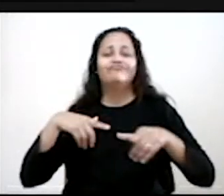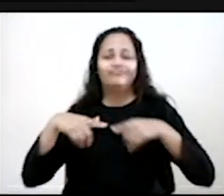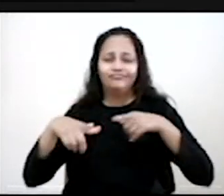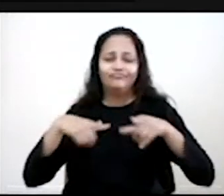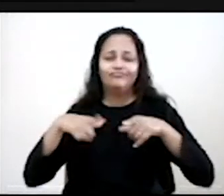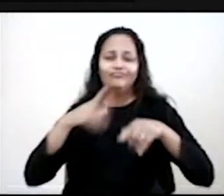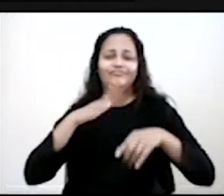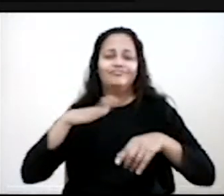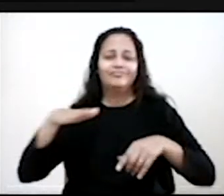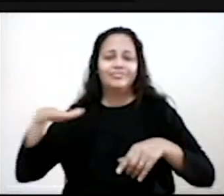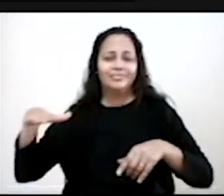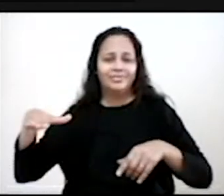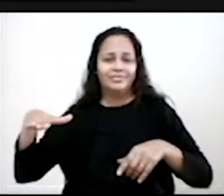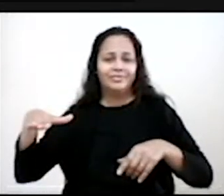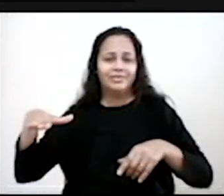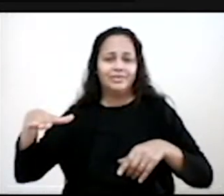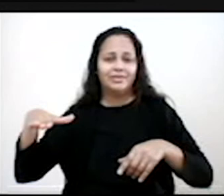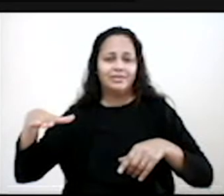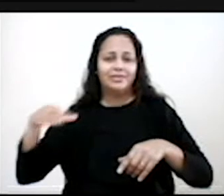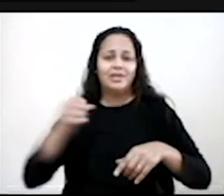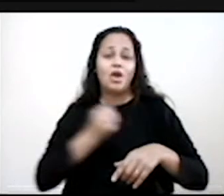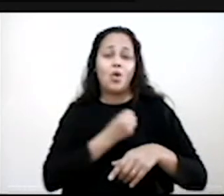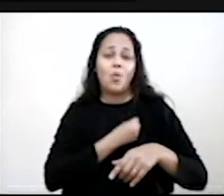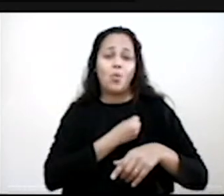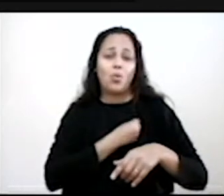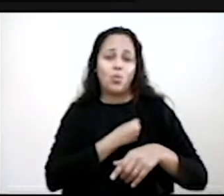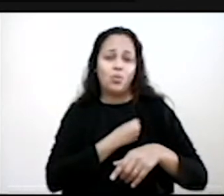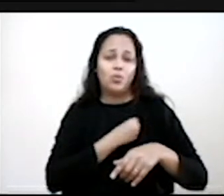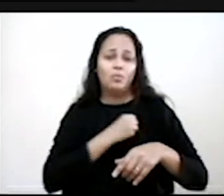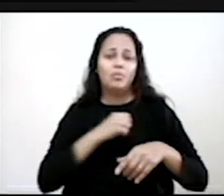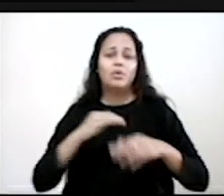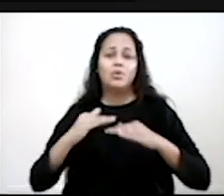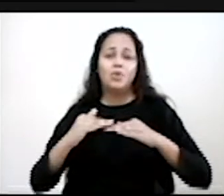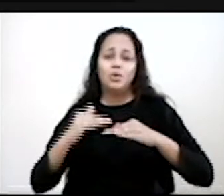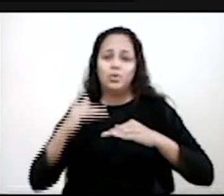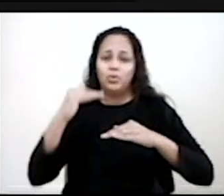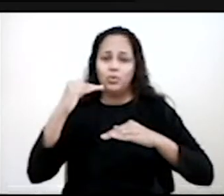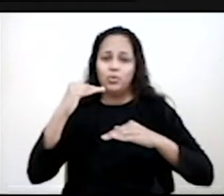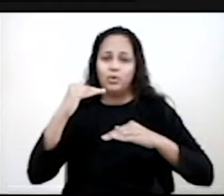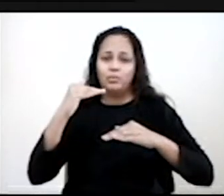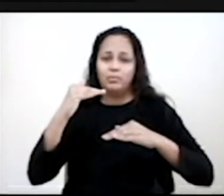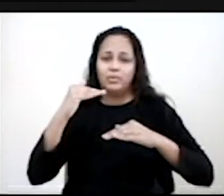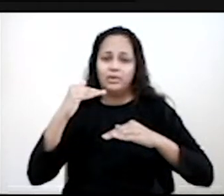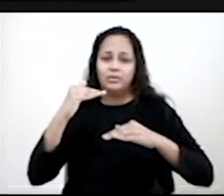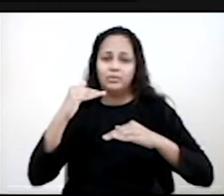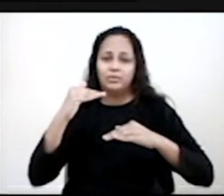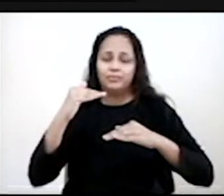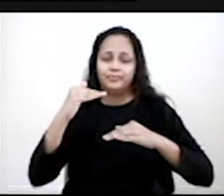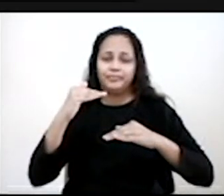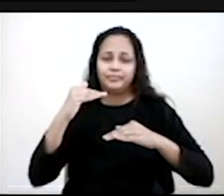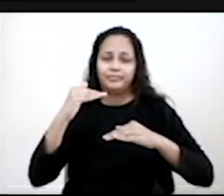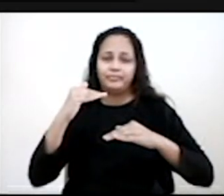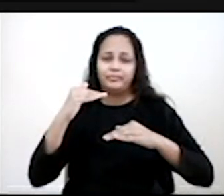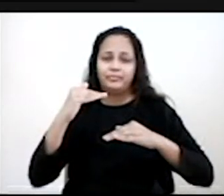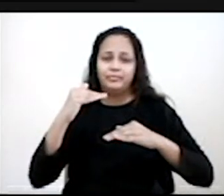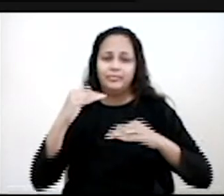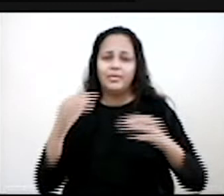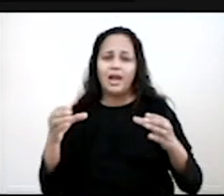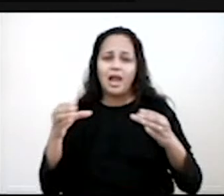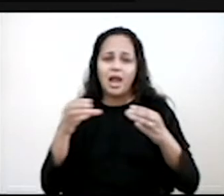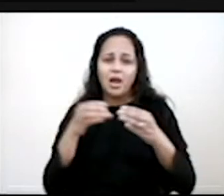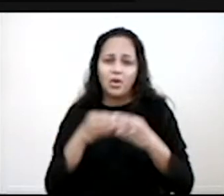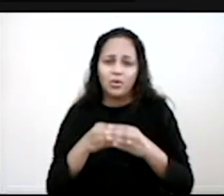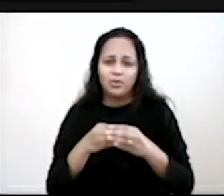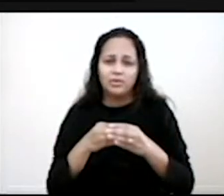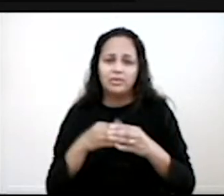de crianças trabalhando. Um dado curioso sobre o aumento que proveio aí da Organização Internacional do Trabalho é a